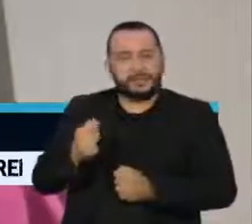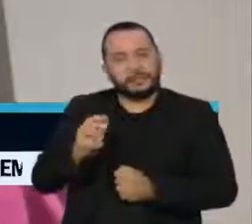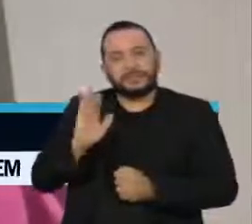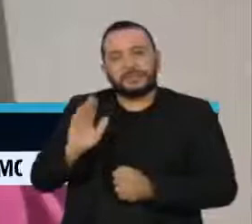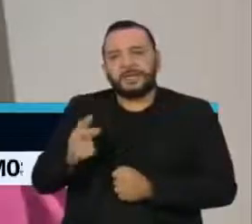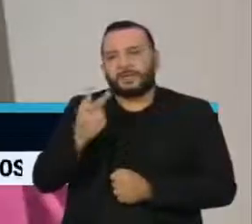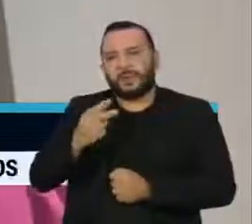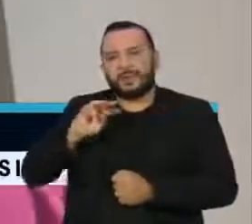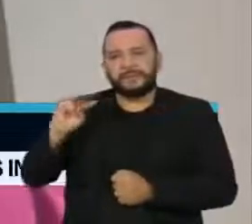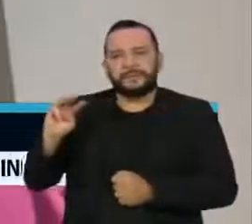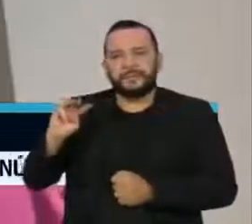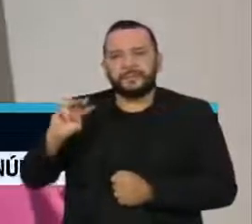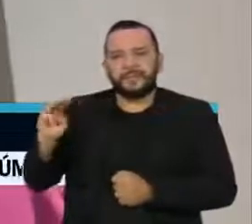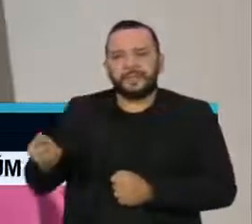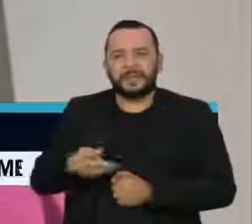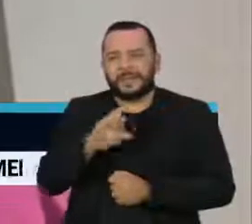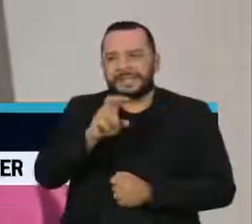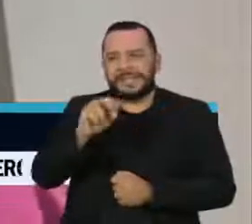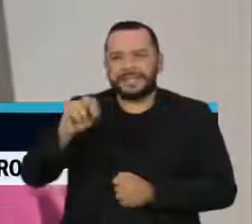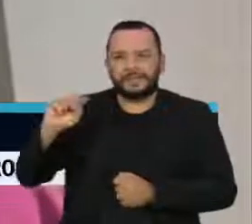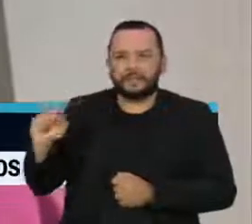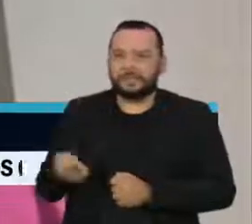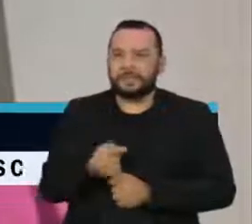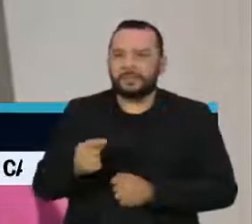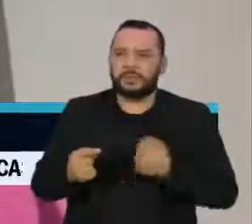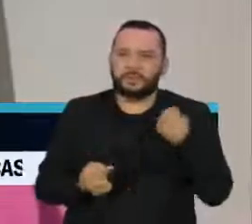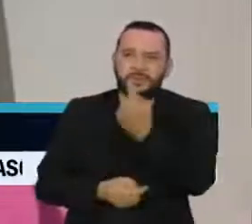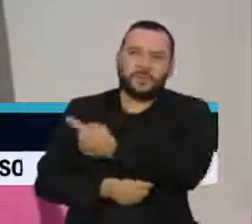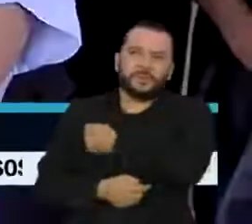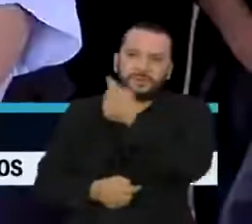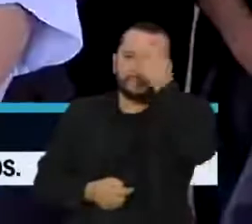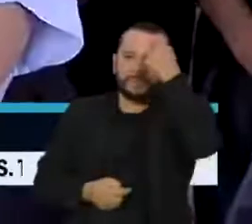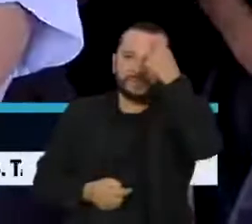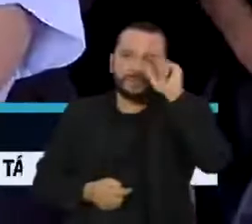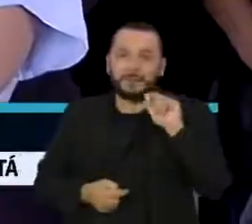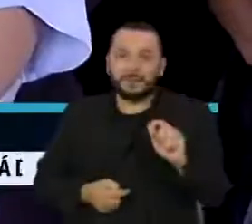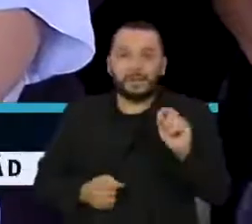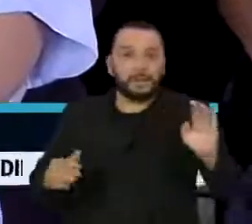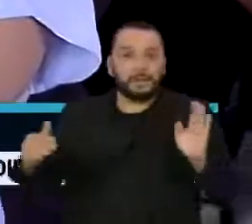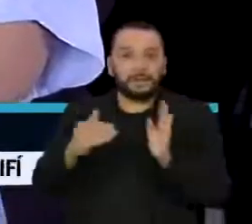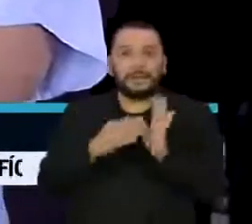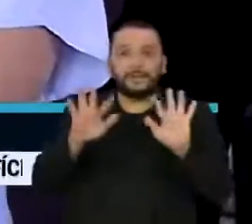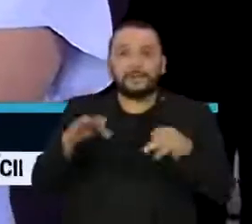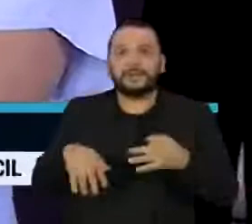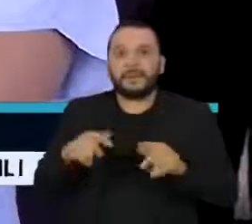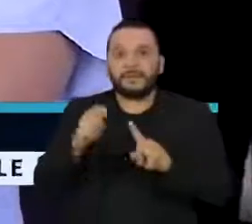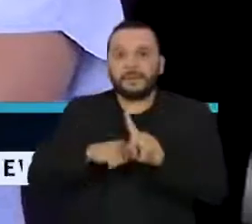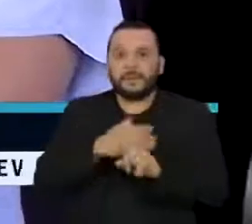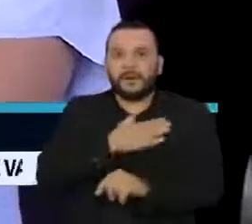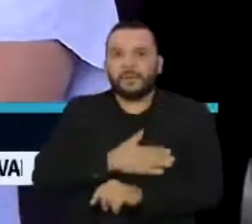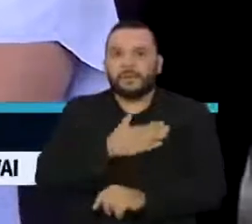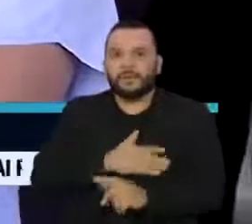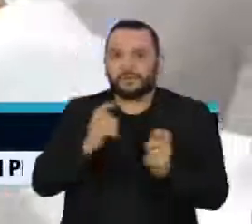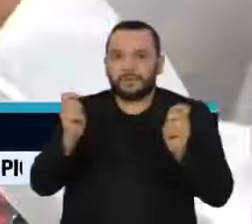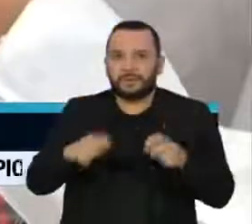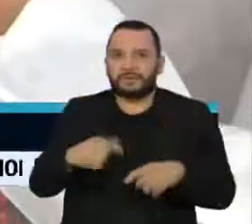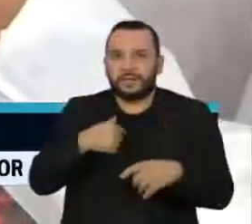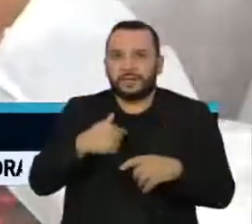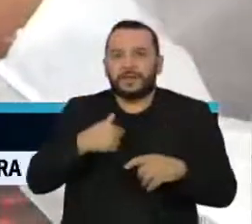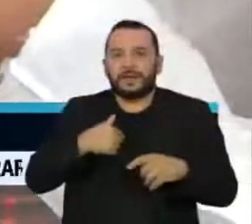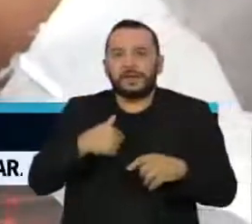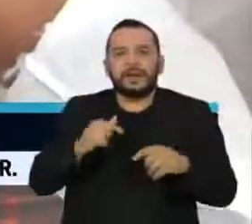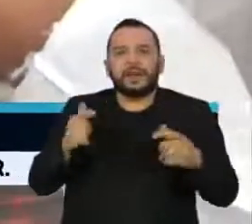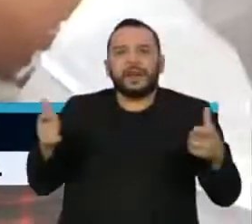meio de doses por dia, a nossa predição, a nossa projeção, é que até o final de agosto nós teríamos aí uma redução